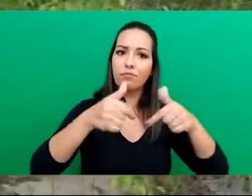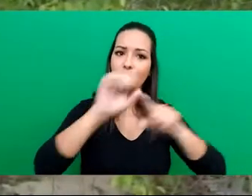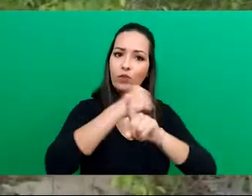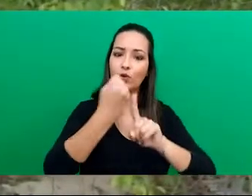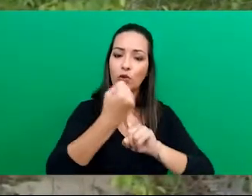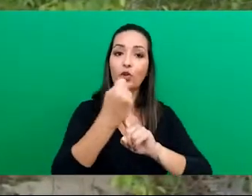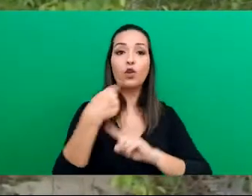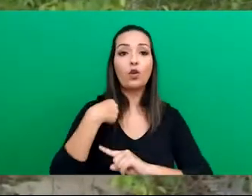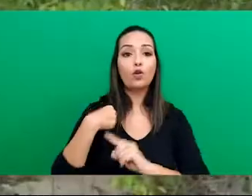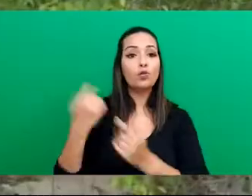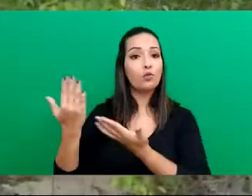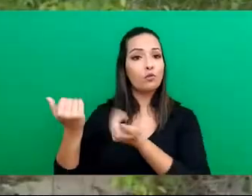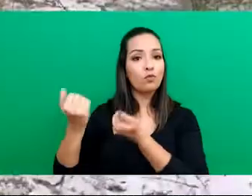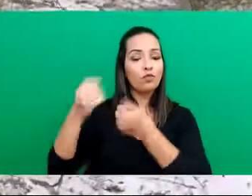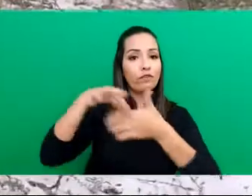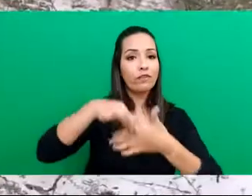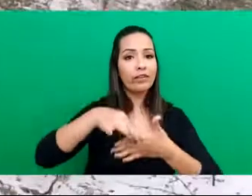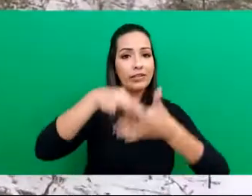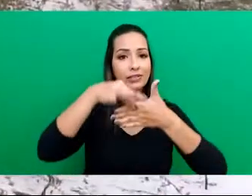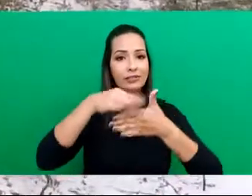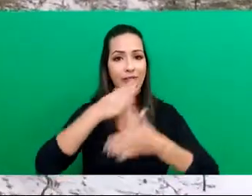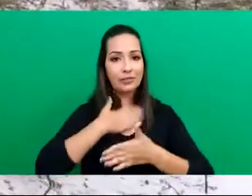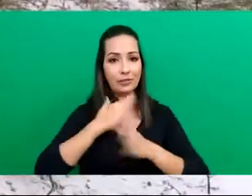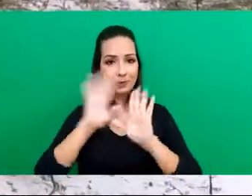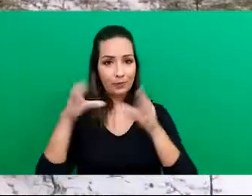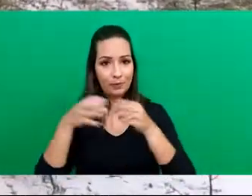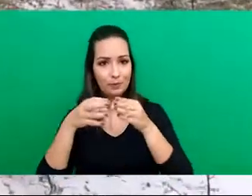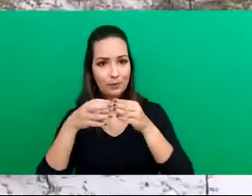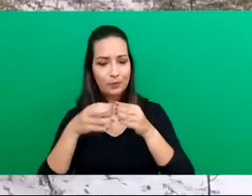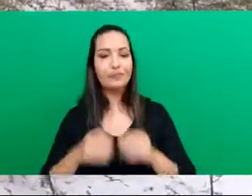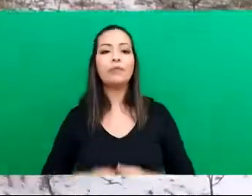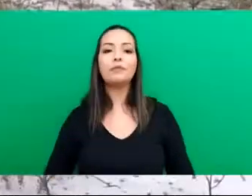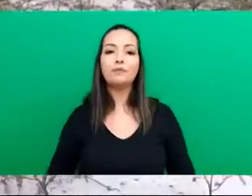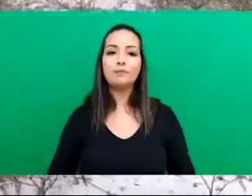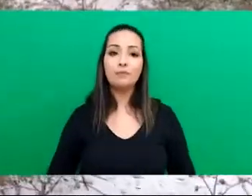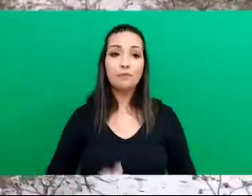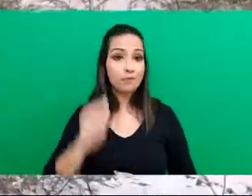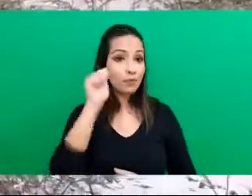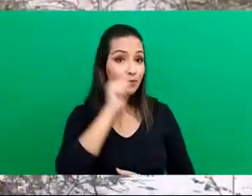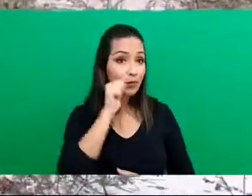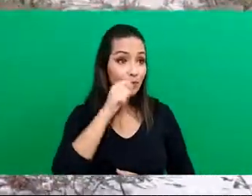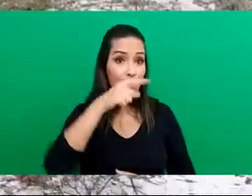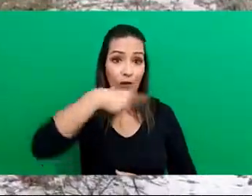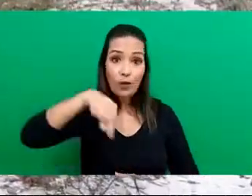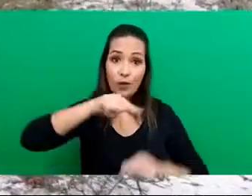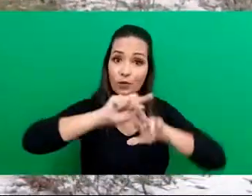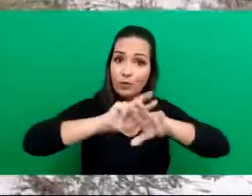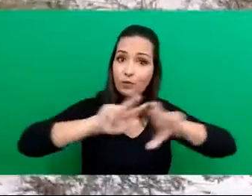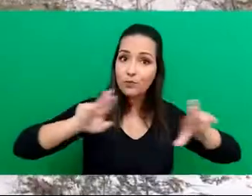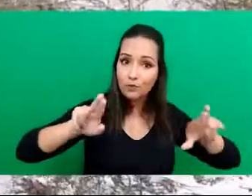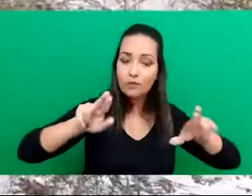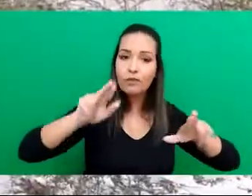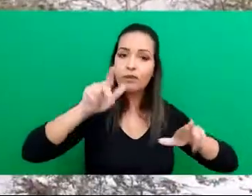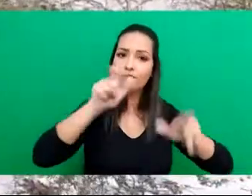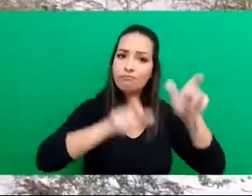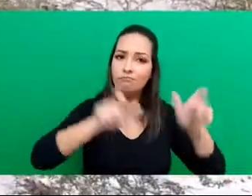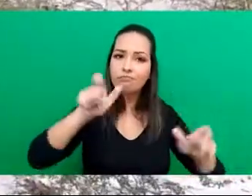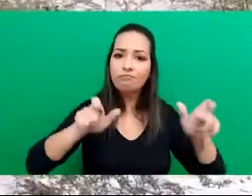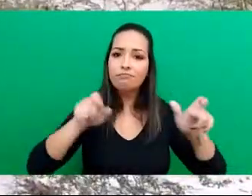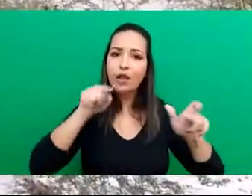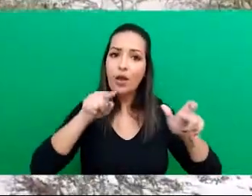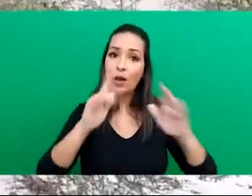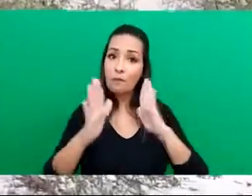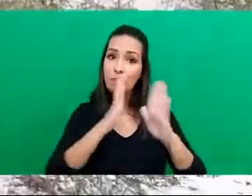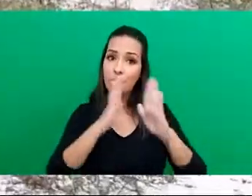uma jovem liderança aqui da minha comunidade. As mulheres, nesses tempos de pandemia, se encontram num quadro